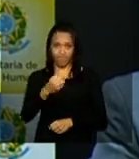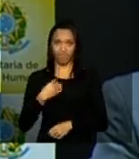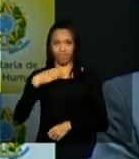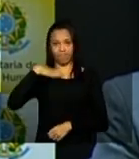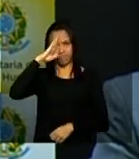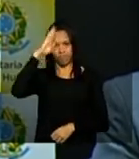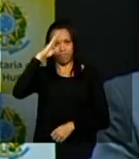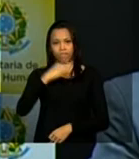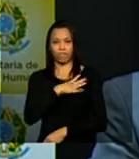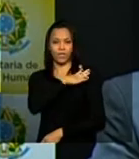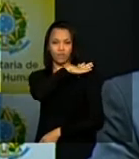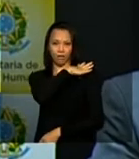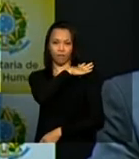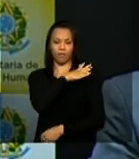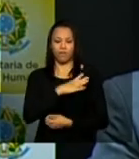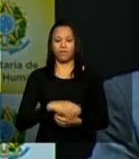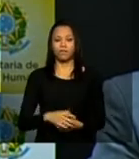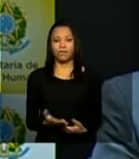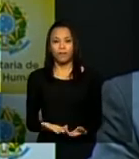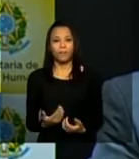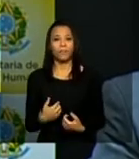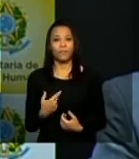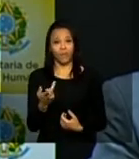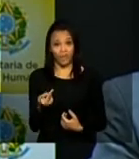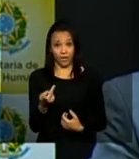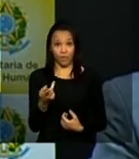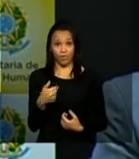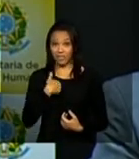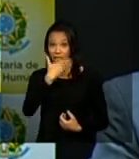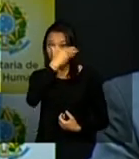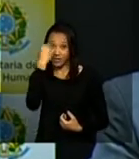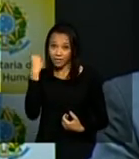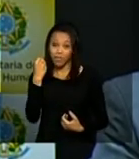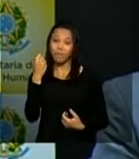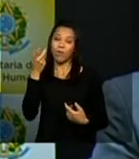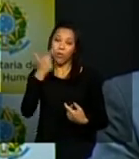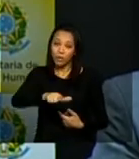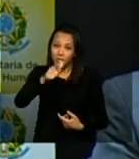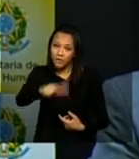deixar de lembrar aqui reafirmar